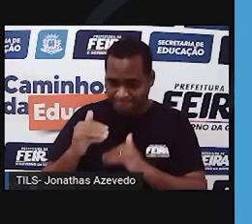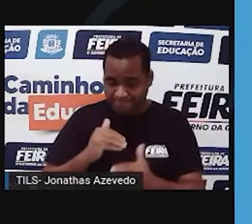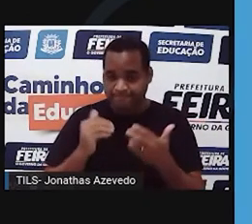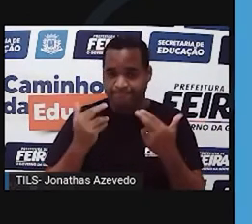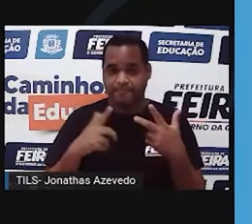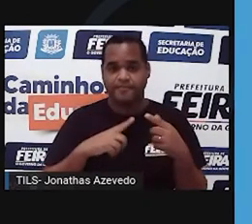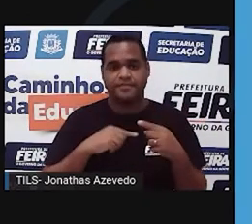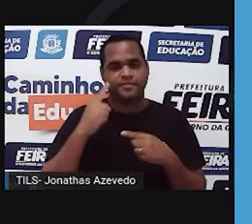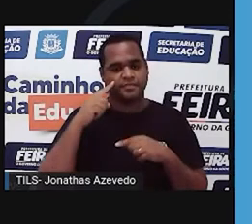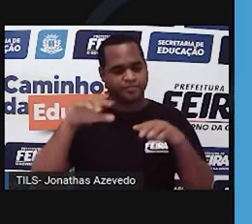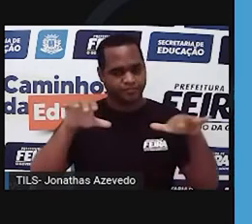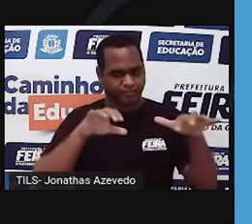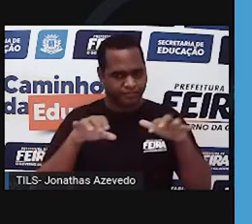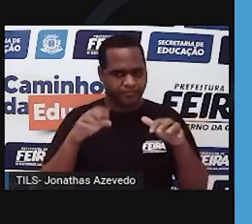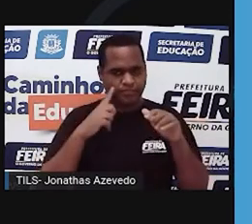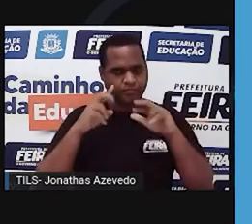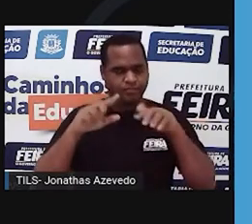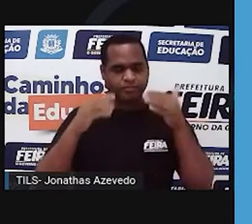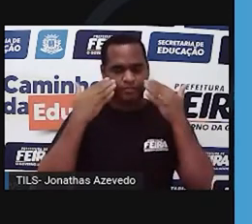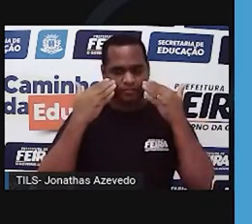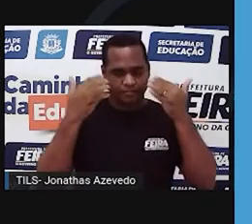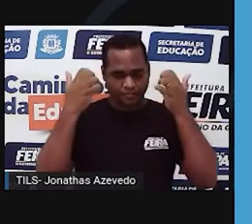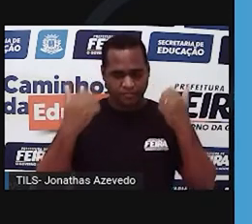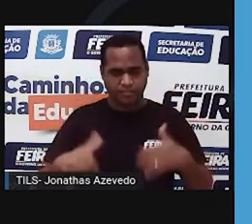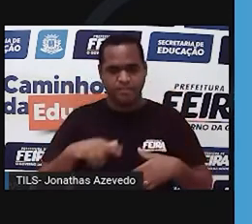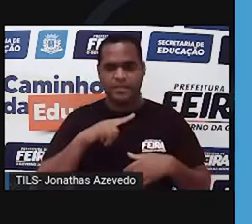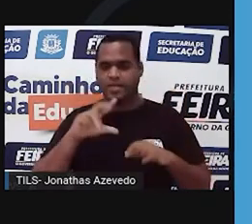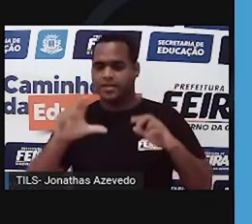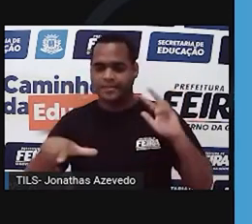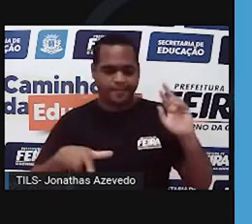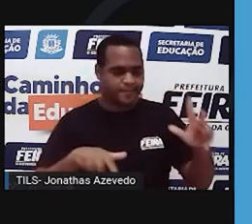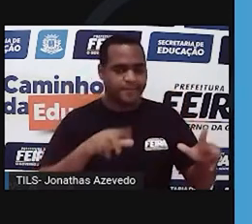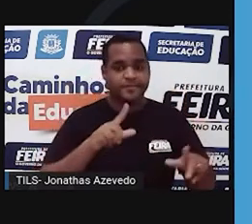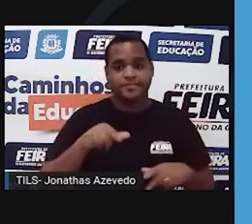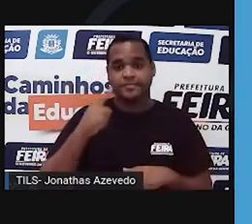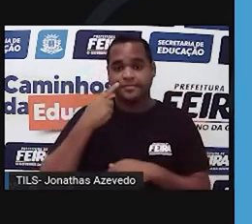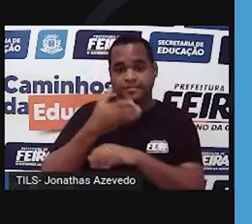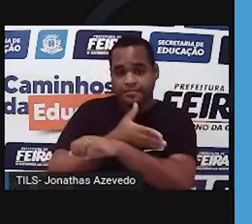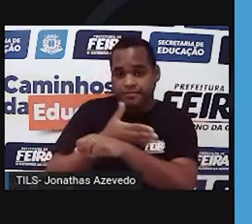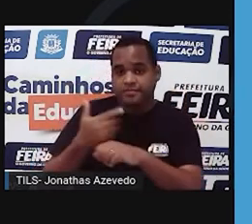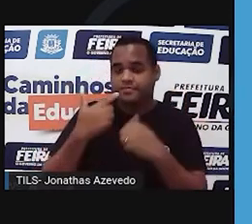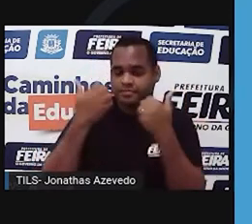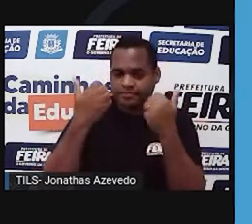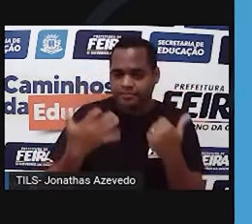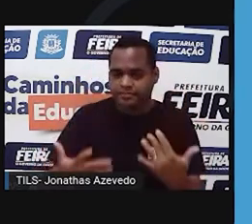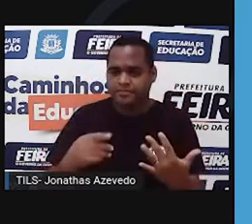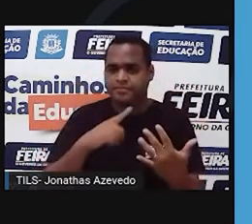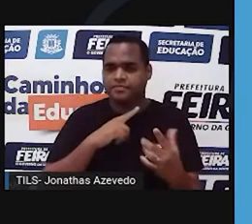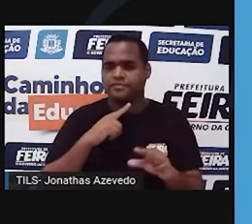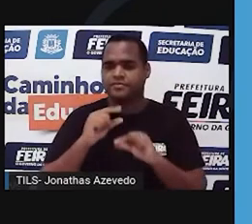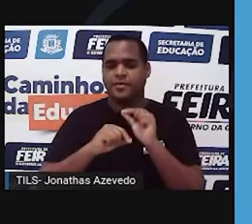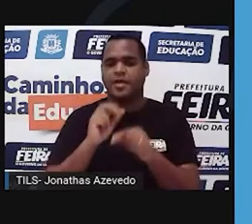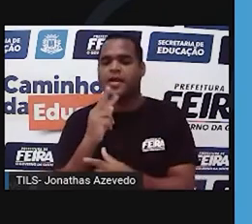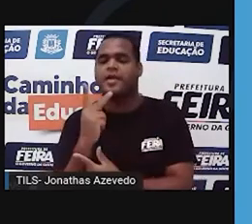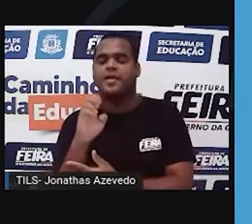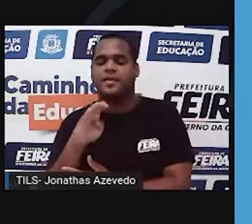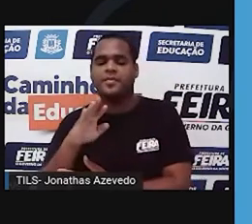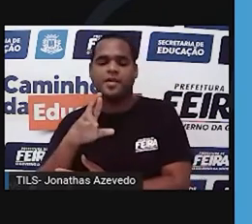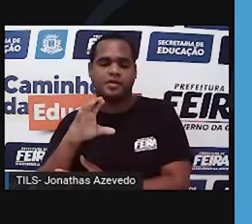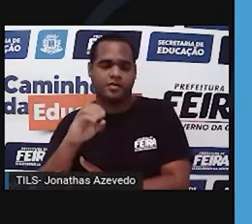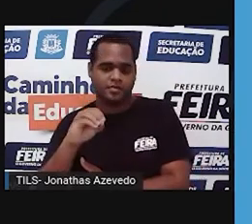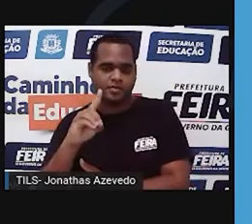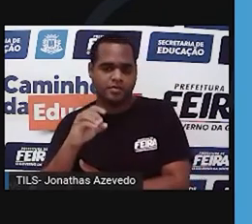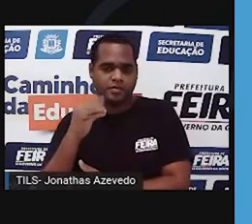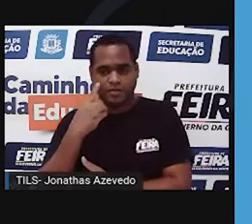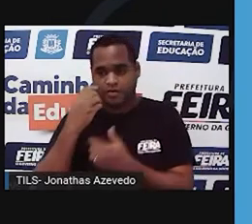indivíduos heterozigotos vão apresentar dois alelos diferentes. Mendoa costumava chamar os indivíduos heterozigotos de híbrido. Então, vocês podem encontrar por